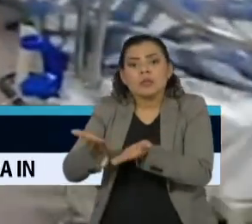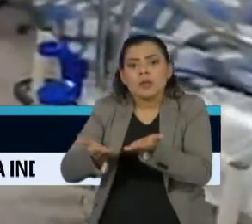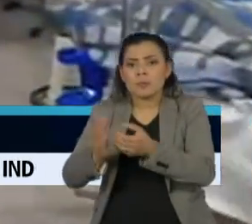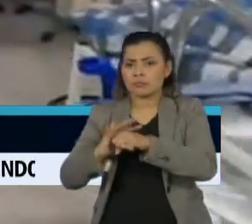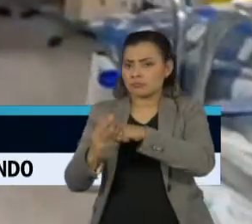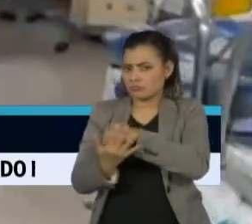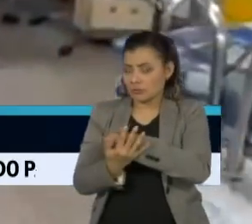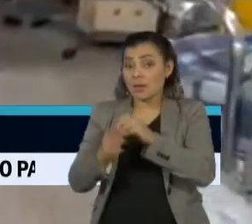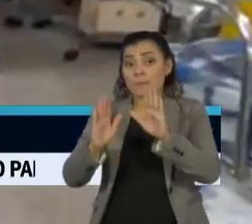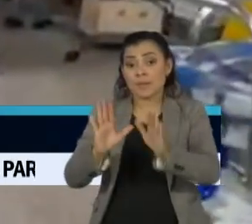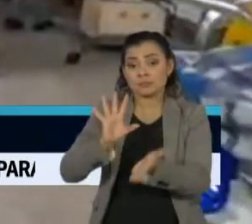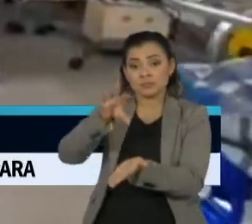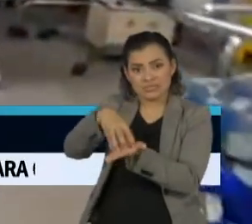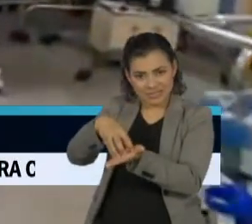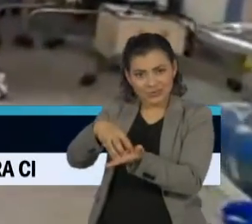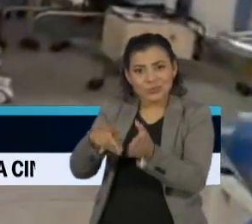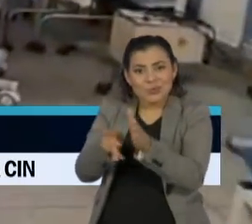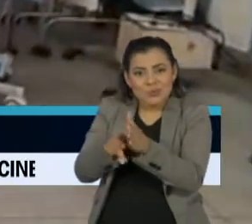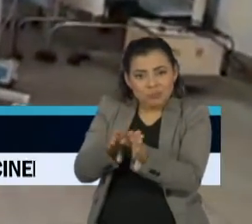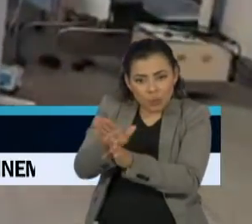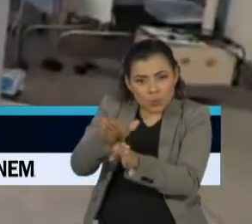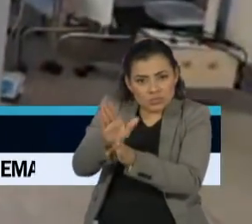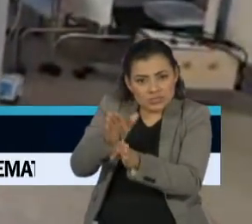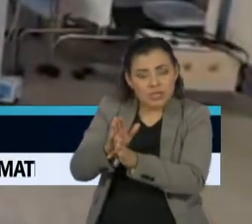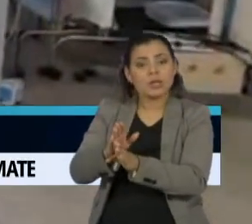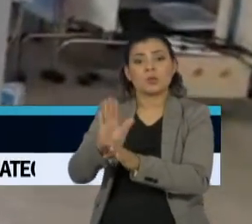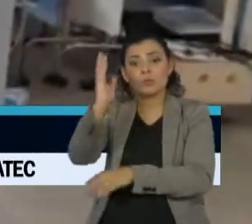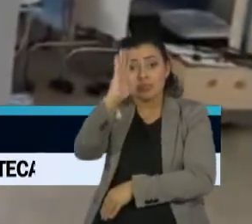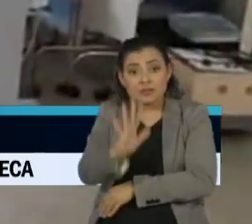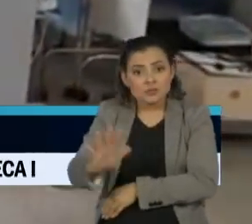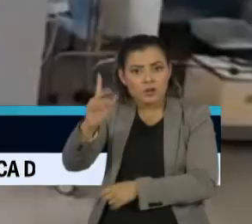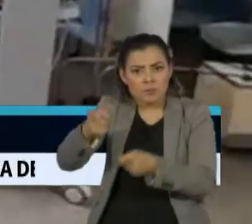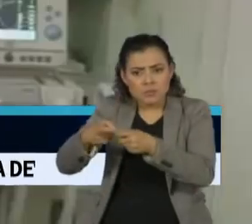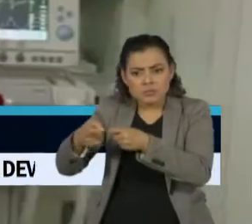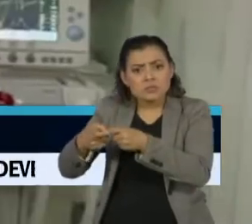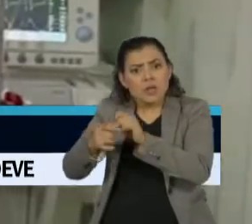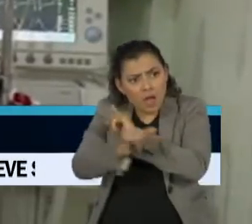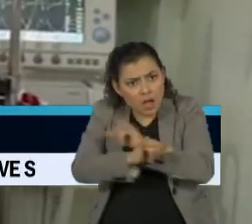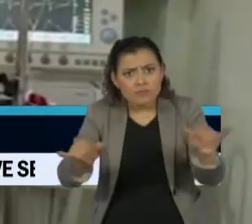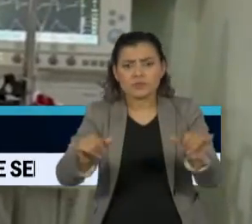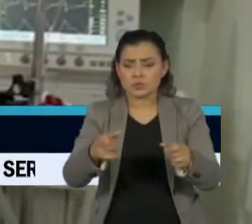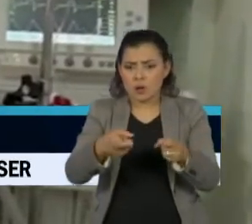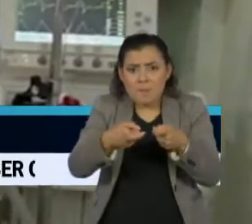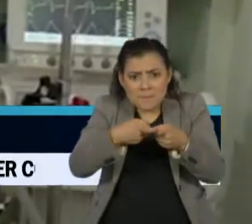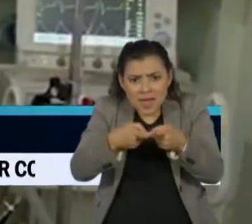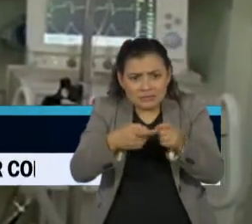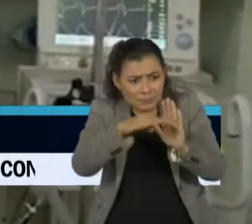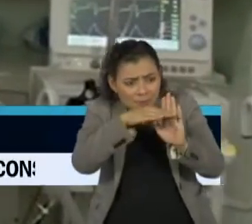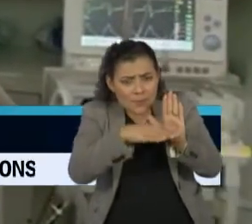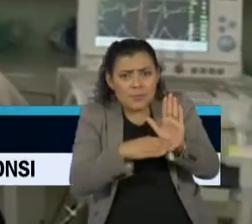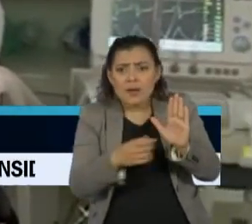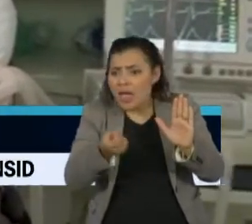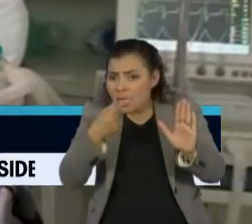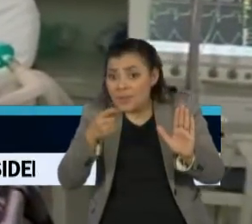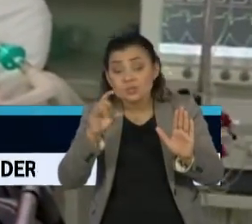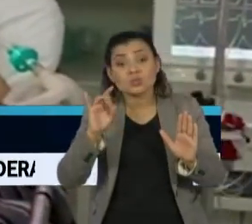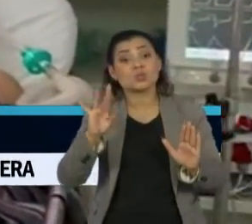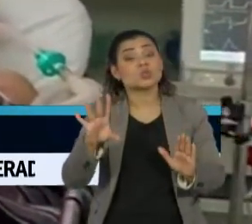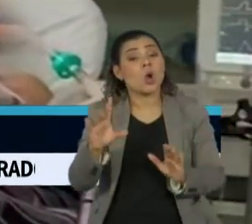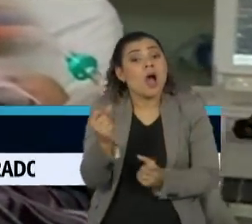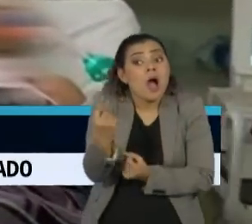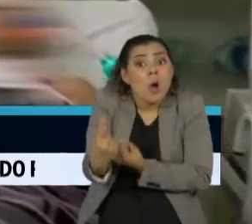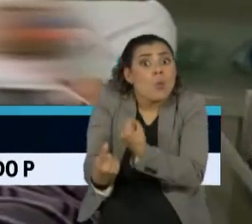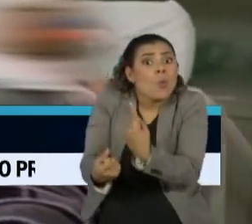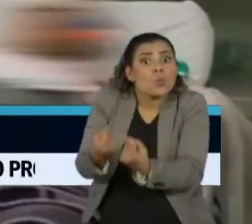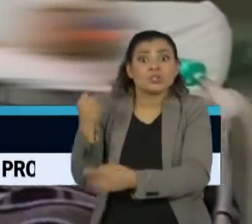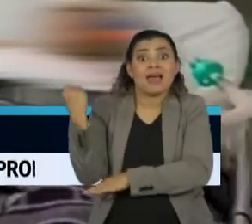Conselho Federal de Medicina propôs em abril que os médicos considerassem a prescrição destes medicamentos em condições excepcionais